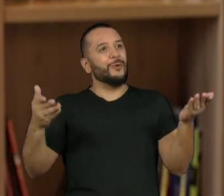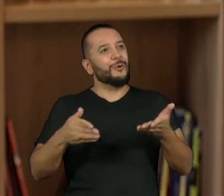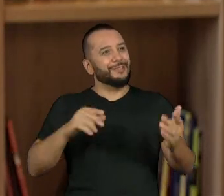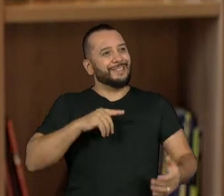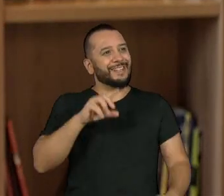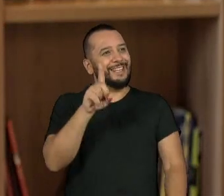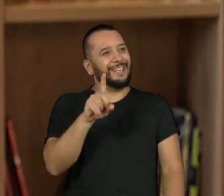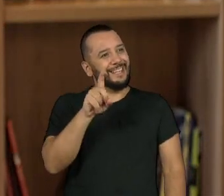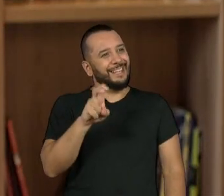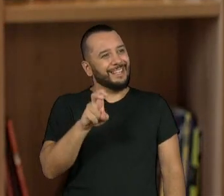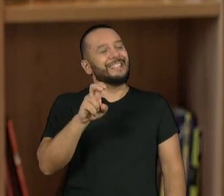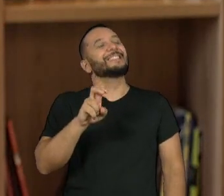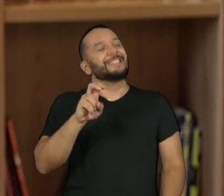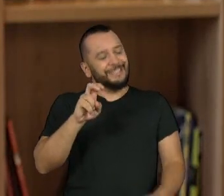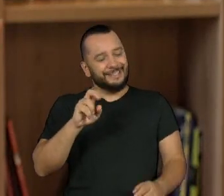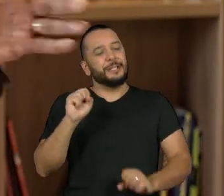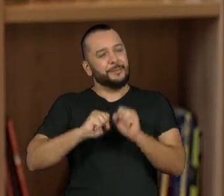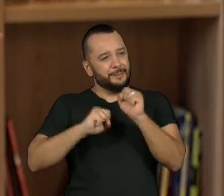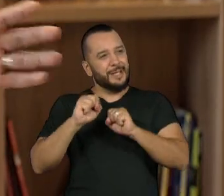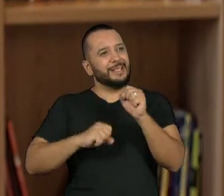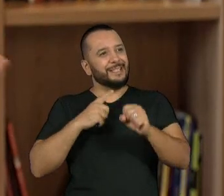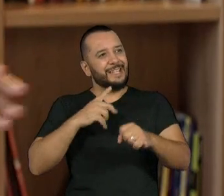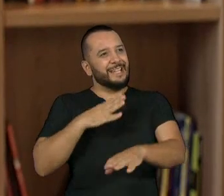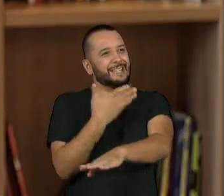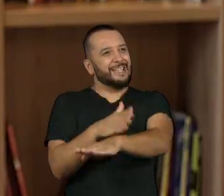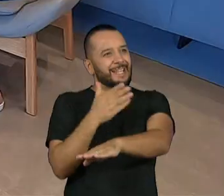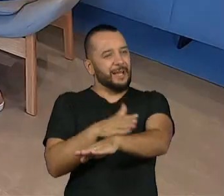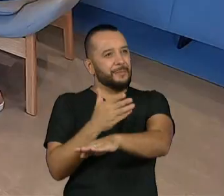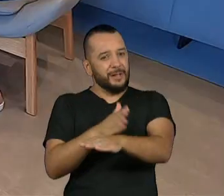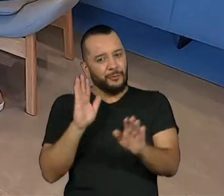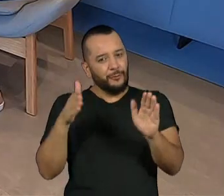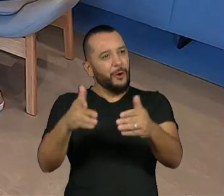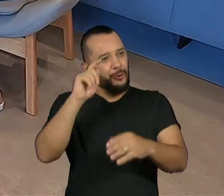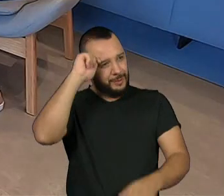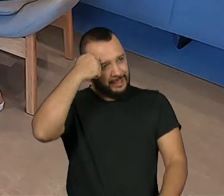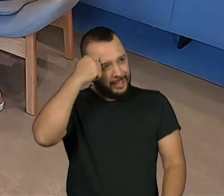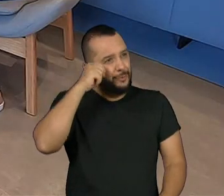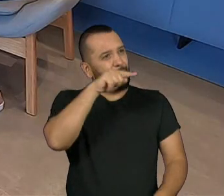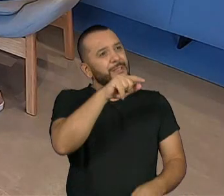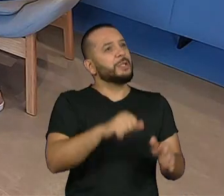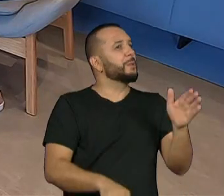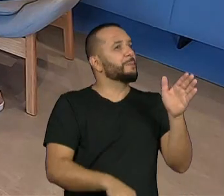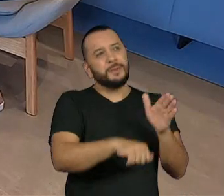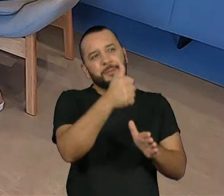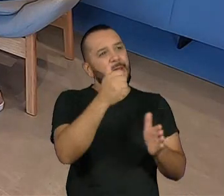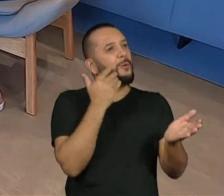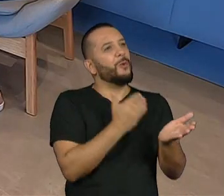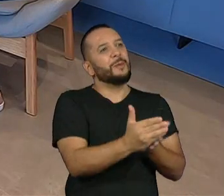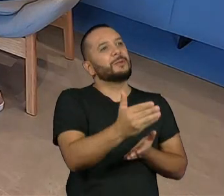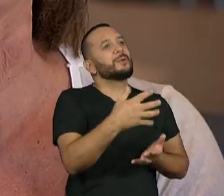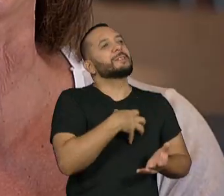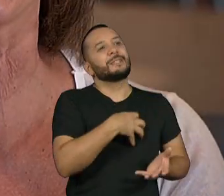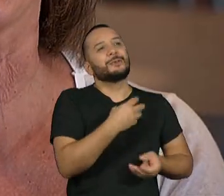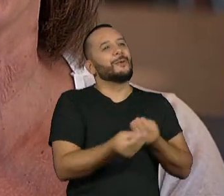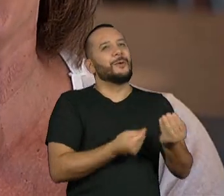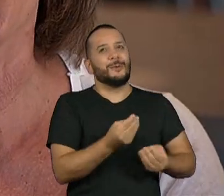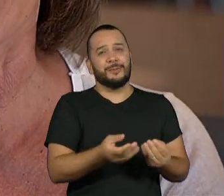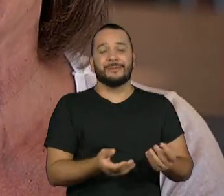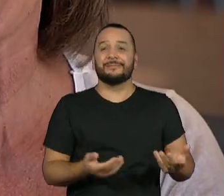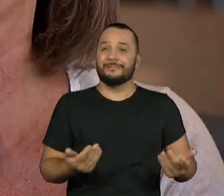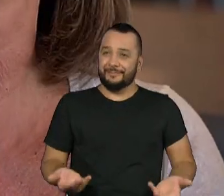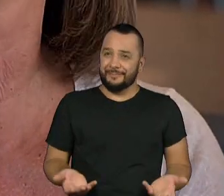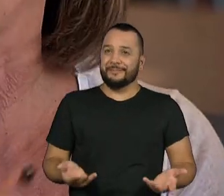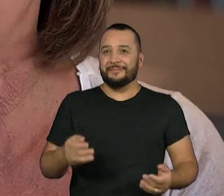com um programa exclusivo de trainee para negro. Como é que vocês se sentem terem sido os protagonistas, os pioneiros? Pois é, eu acho que o